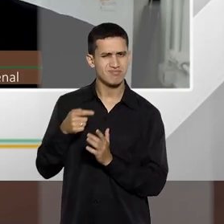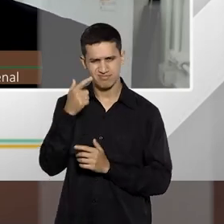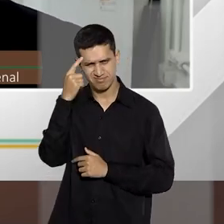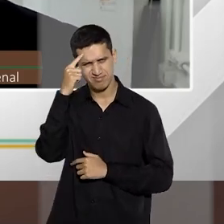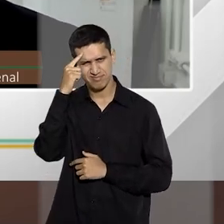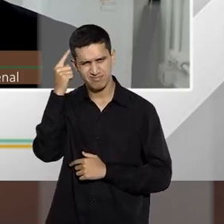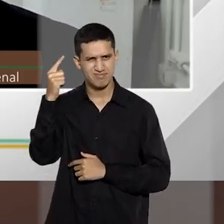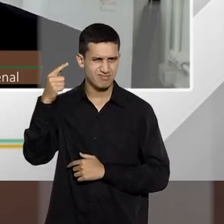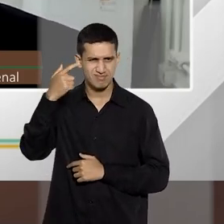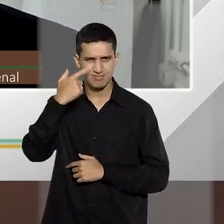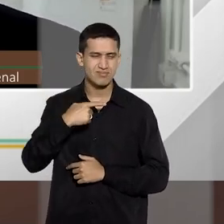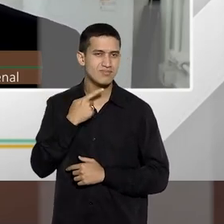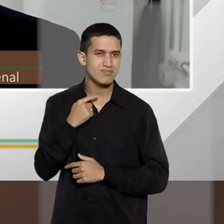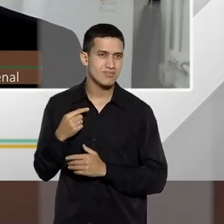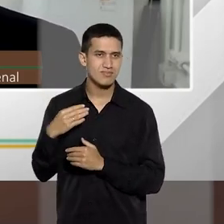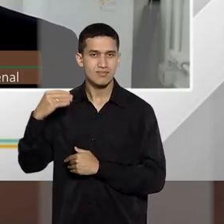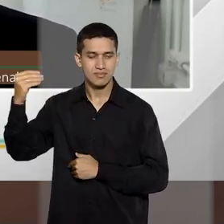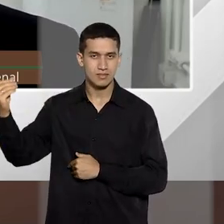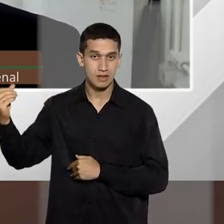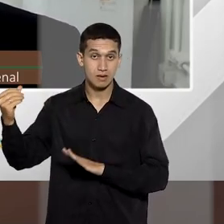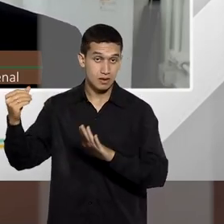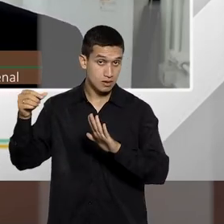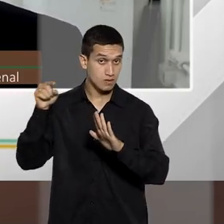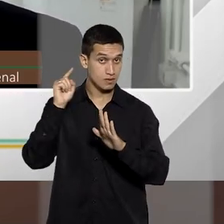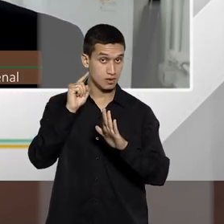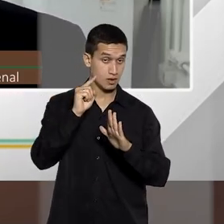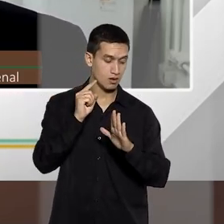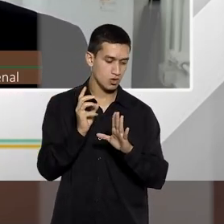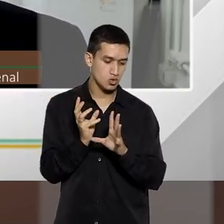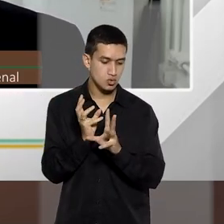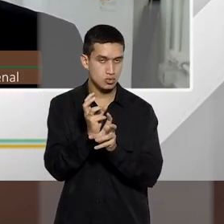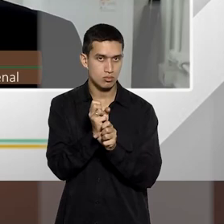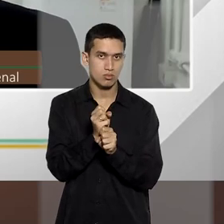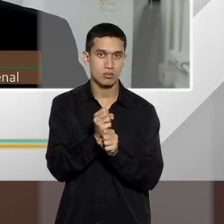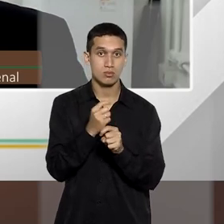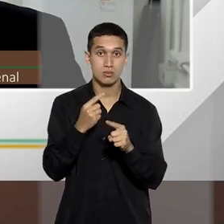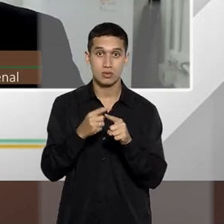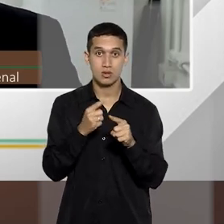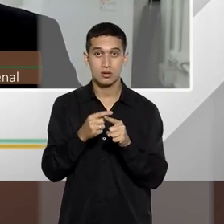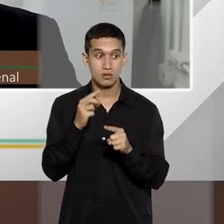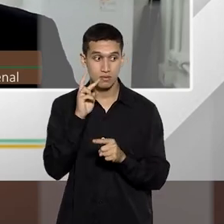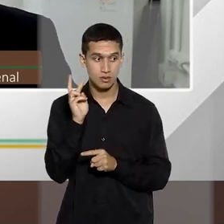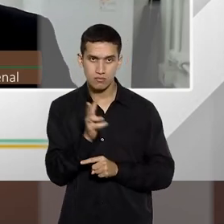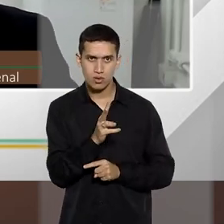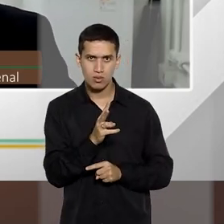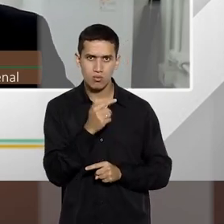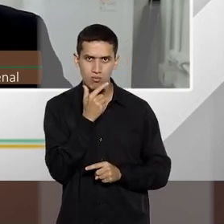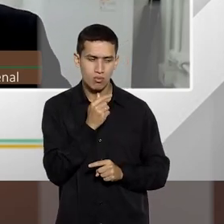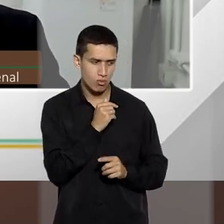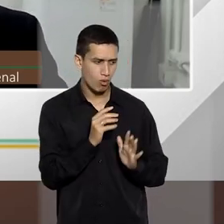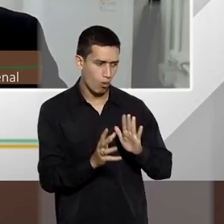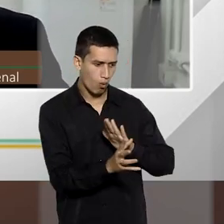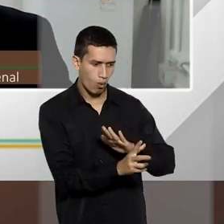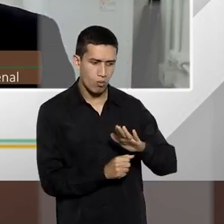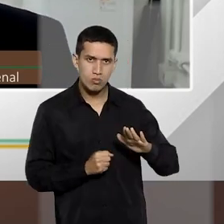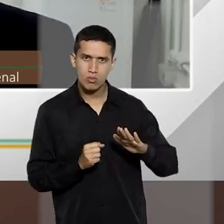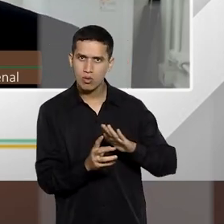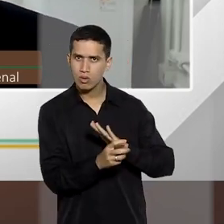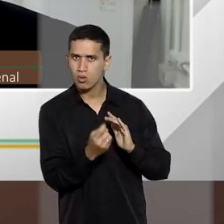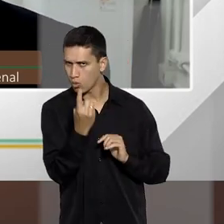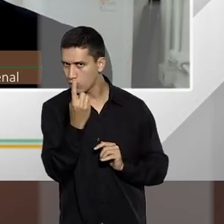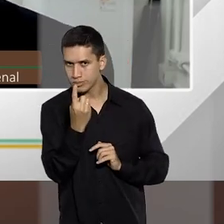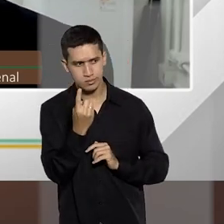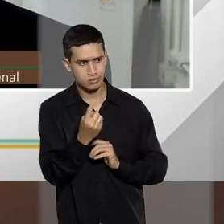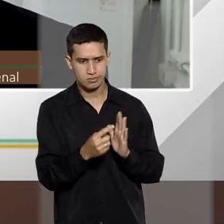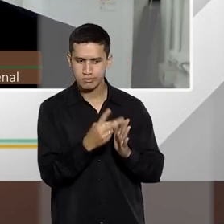se você fosse somar, porque isso, se você for pensar, são várias ações e vários resultados, se você